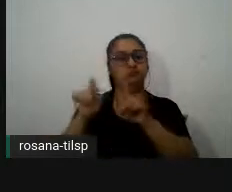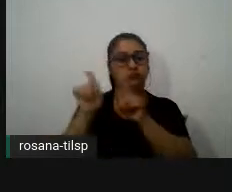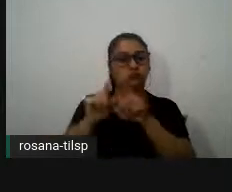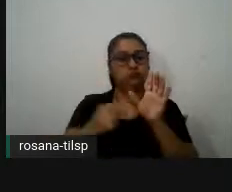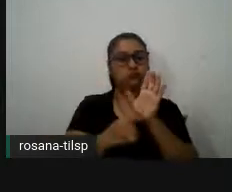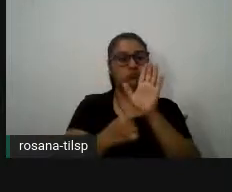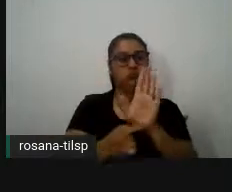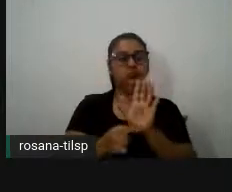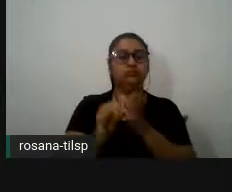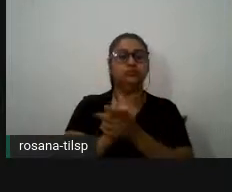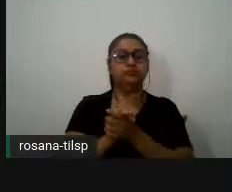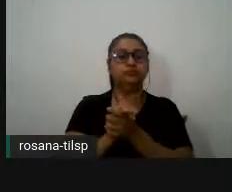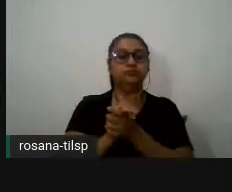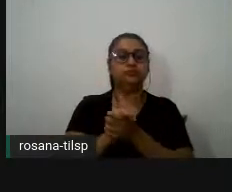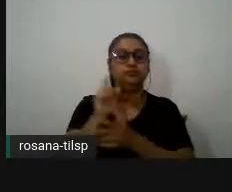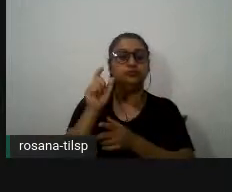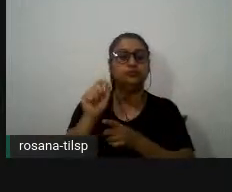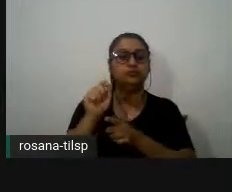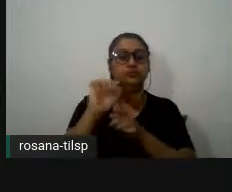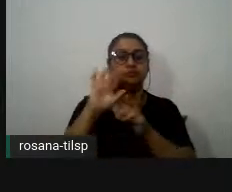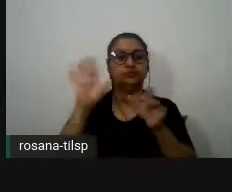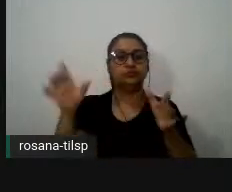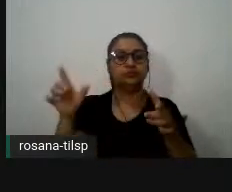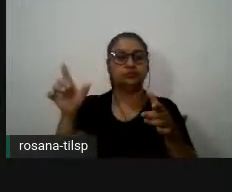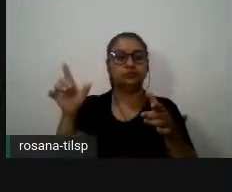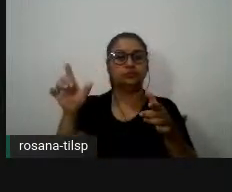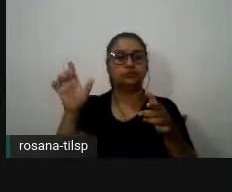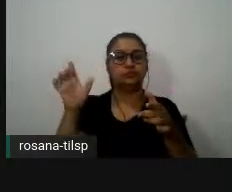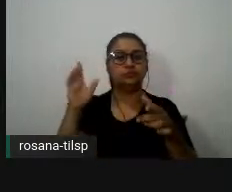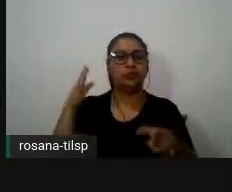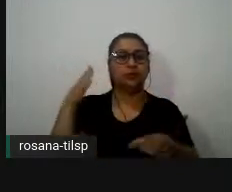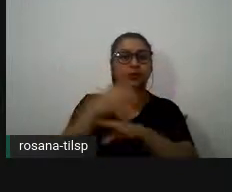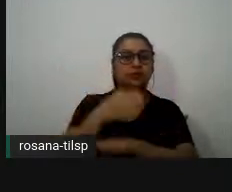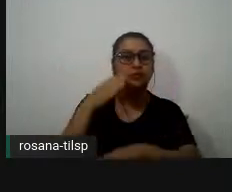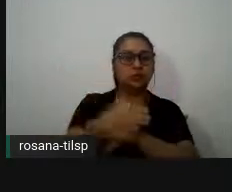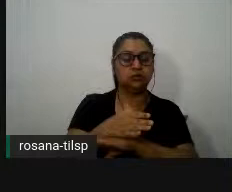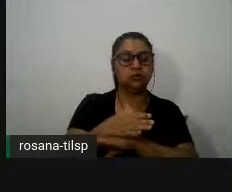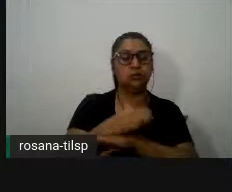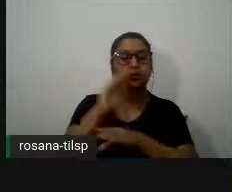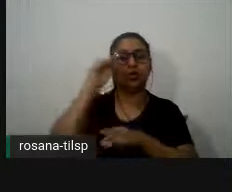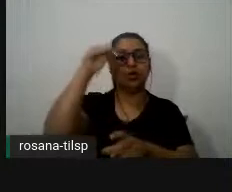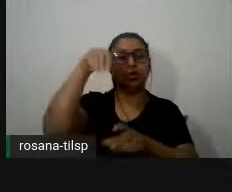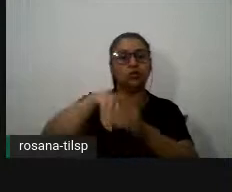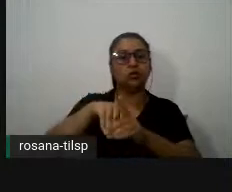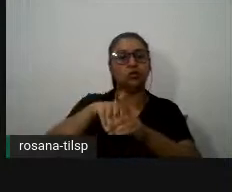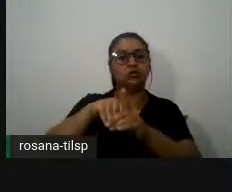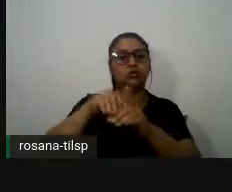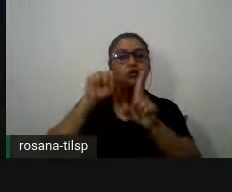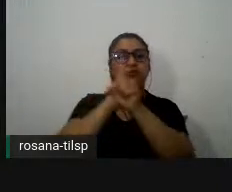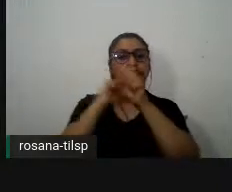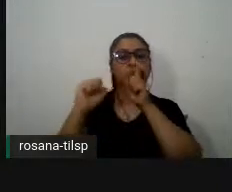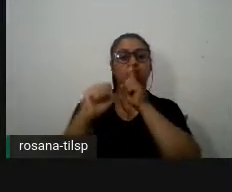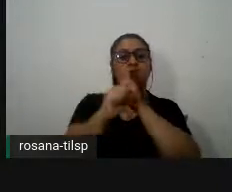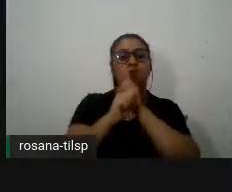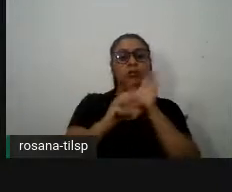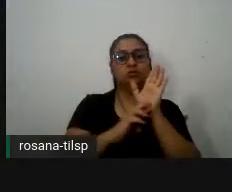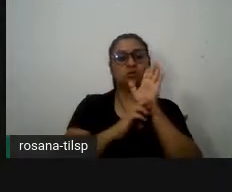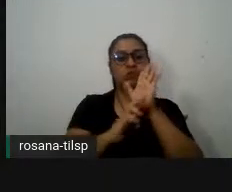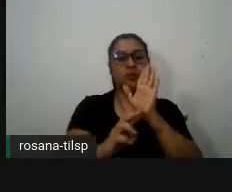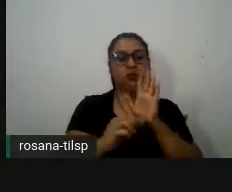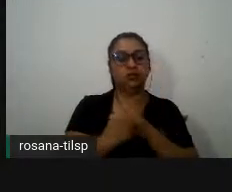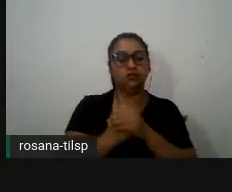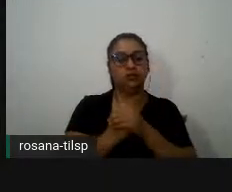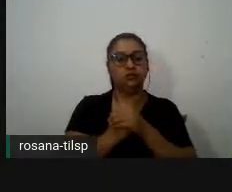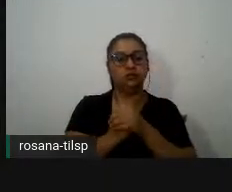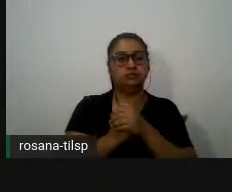Roncar que se parte sempre do que existe em sociedade ou seja das práticas sociais de referência e